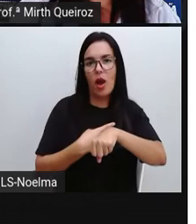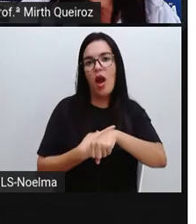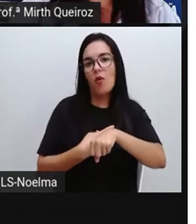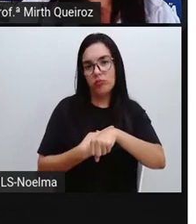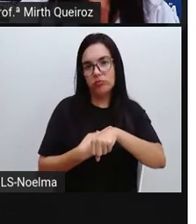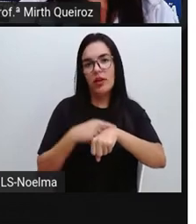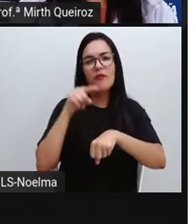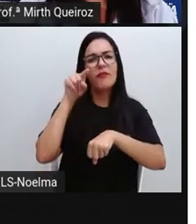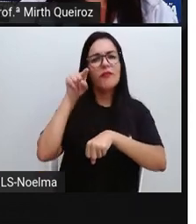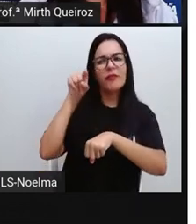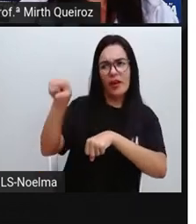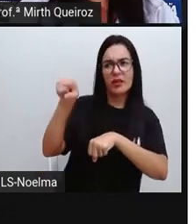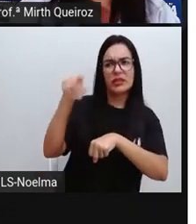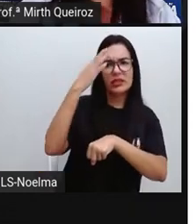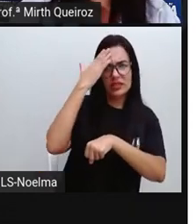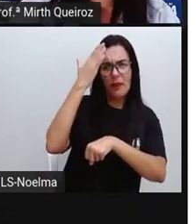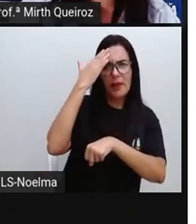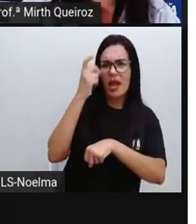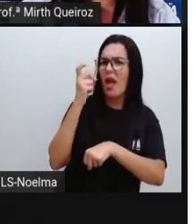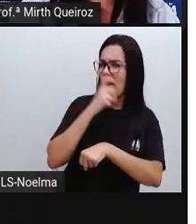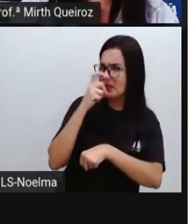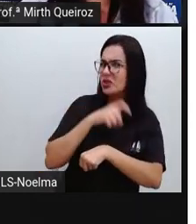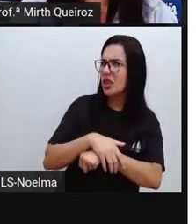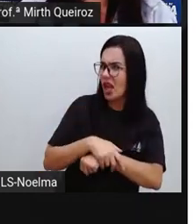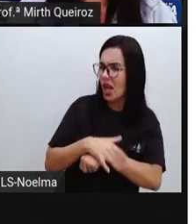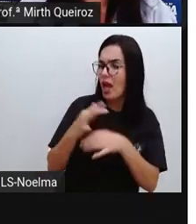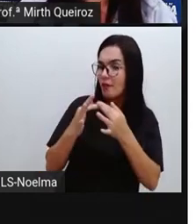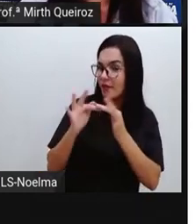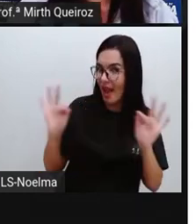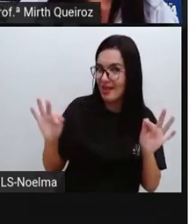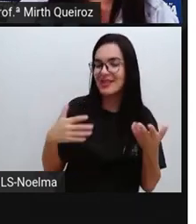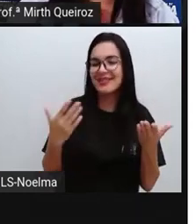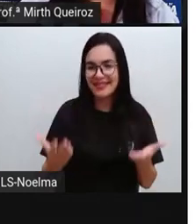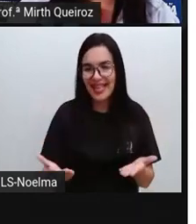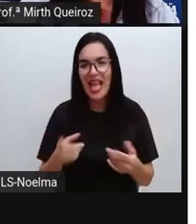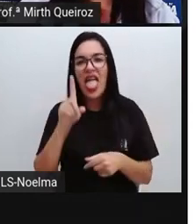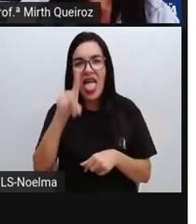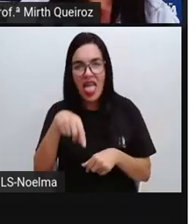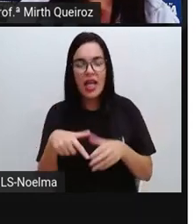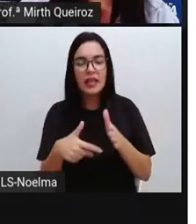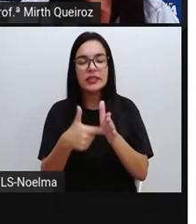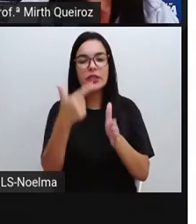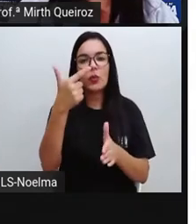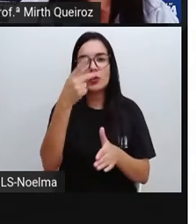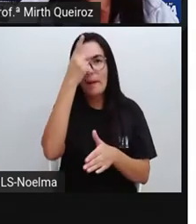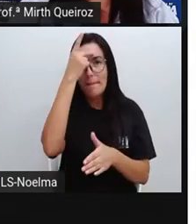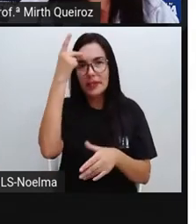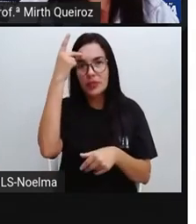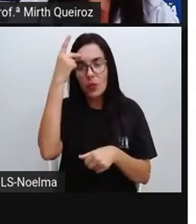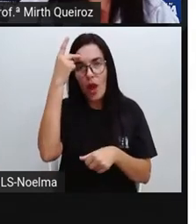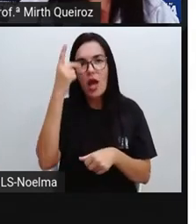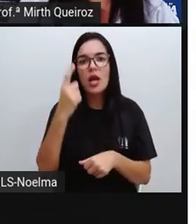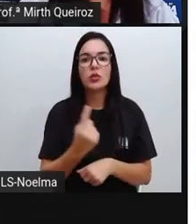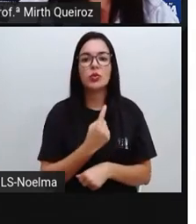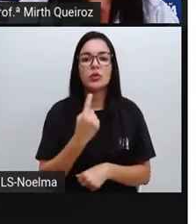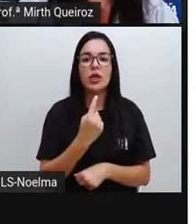Vós sabeis que isso é mentira? Indica o que aí? A segunda pessoa do